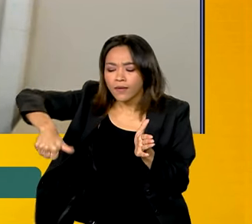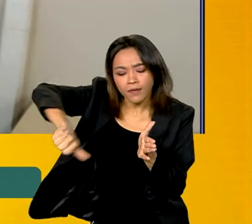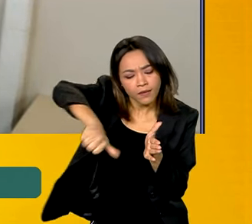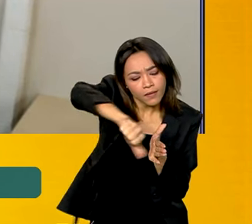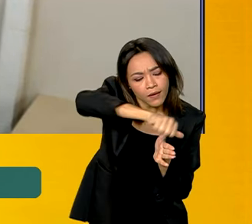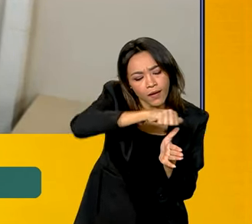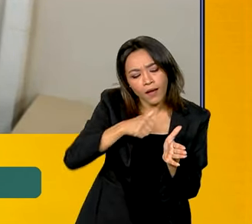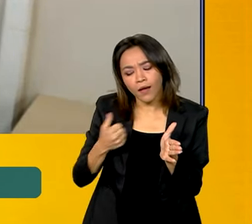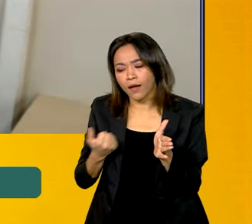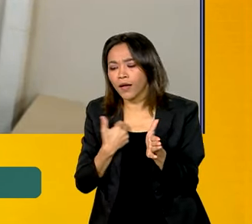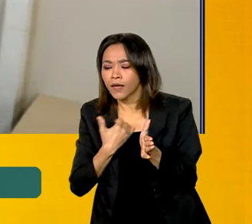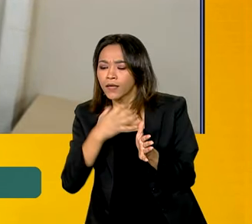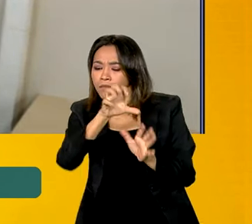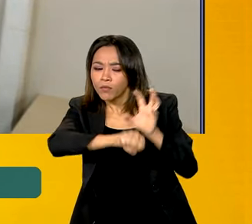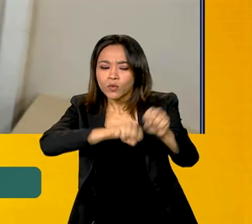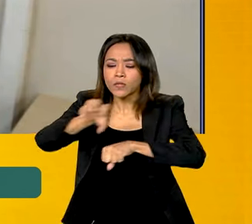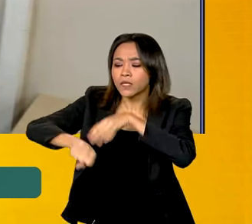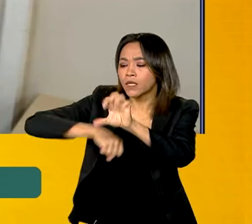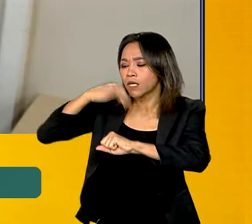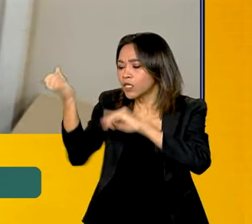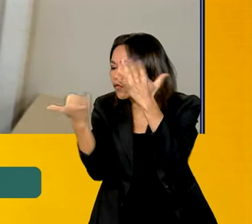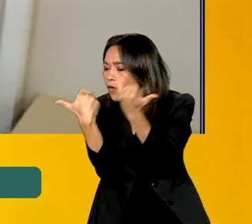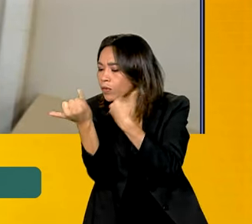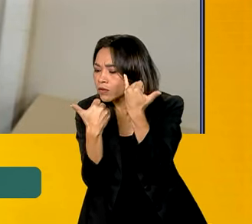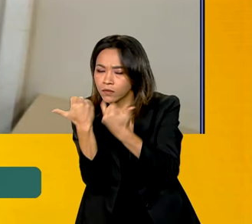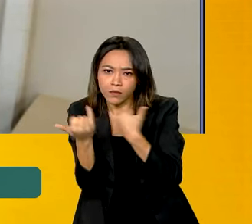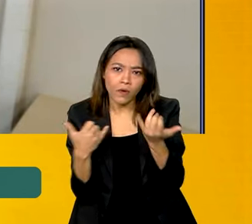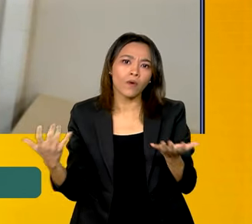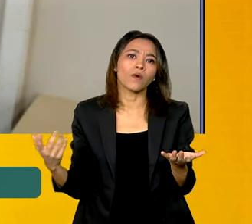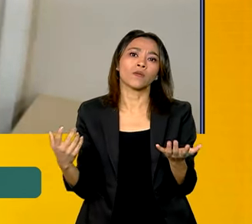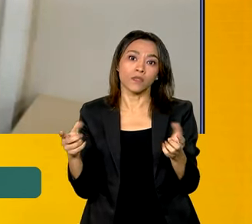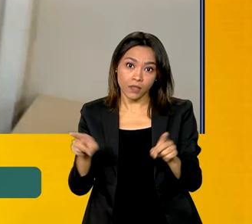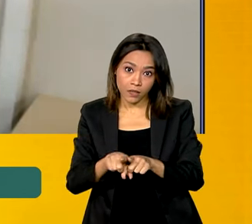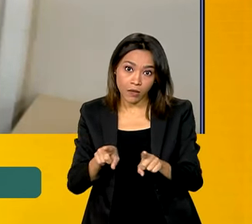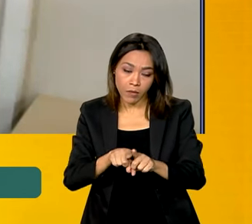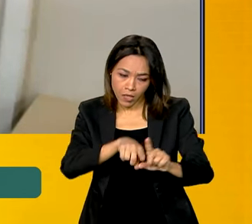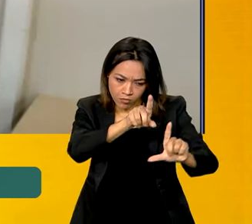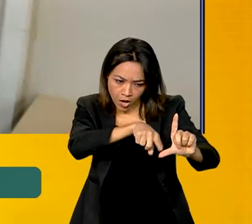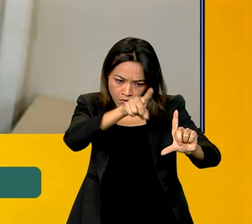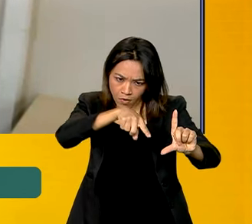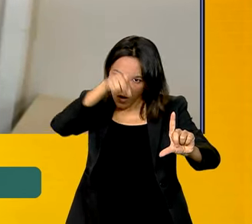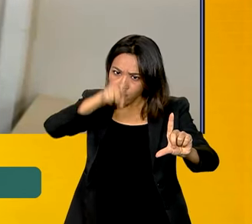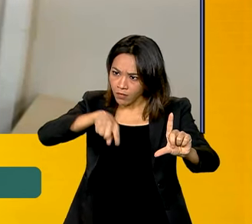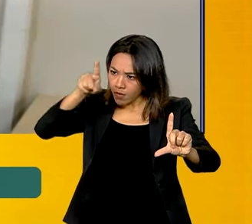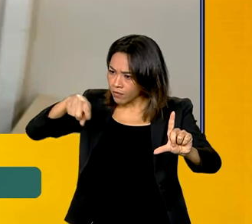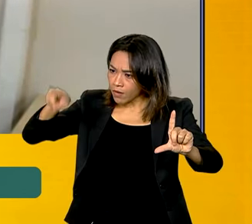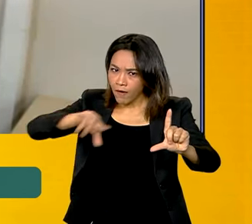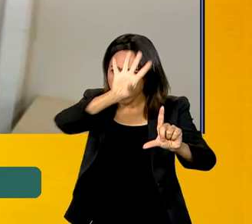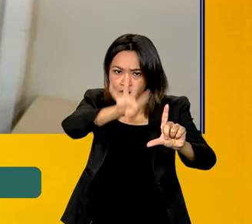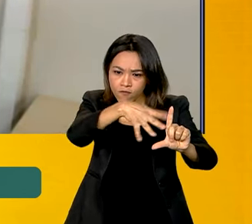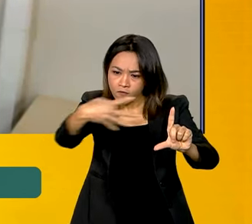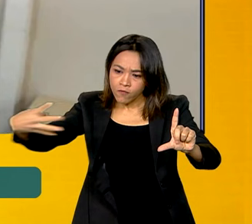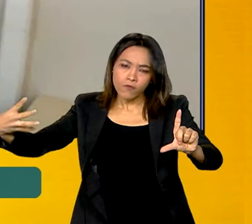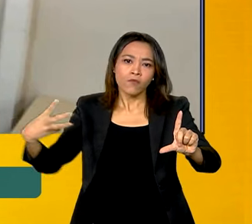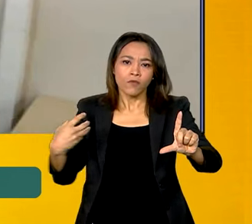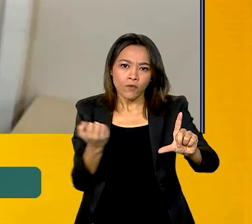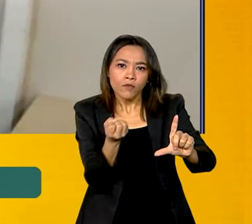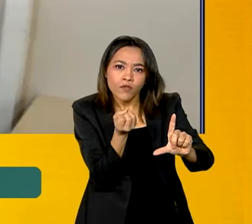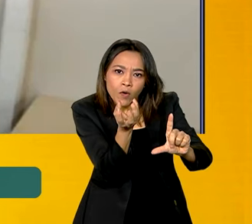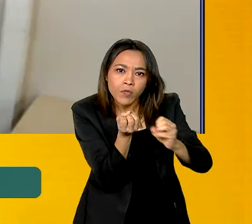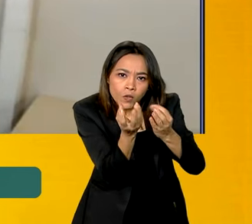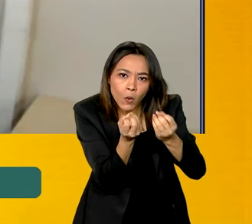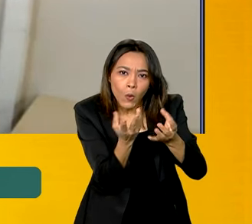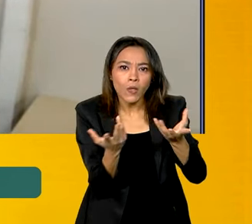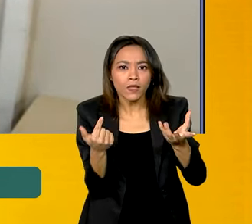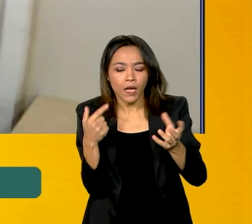subjetivo com informantes, mas também um levantamento objetivo através de mapeamentos, geoprocessamento, enfim. A Conab, ela